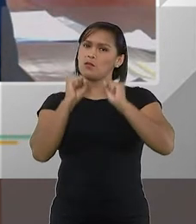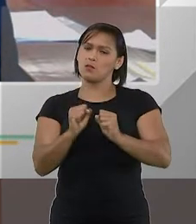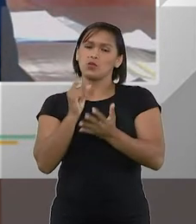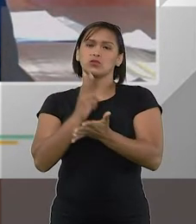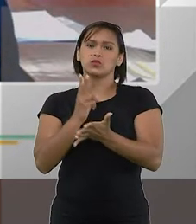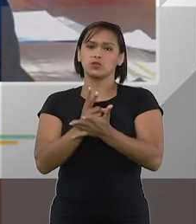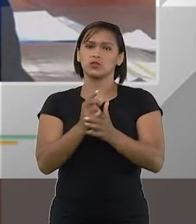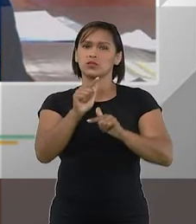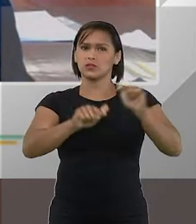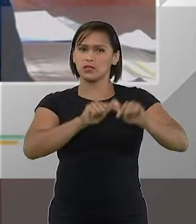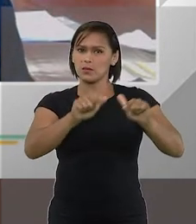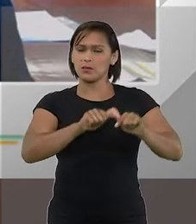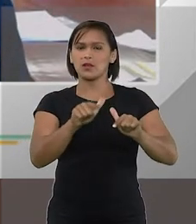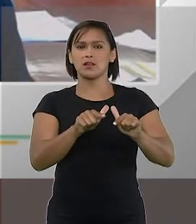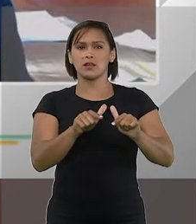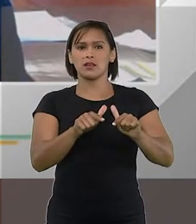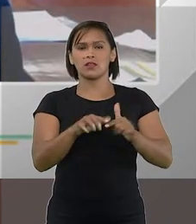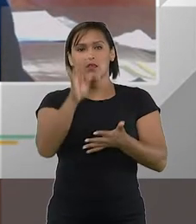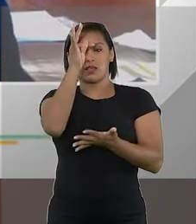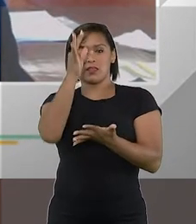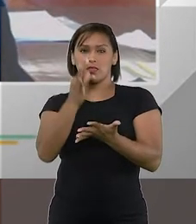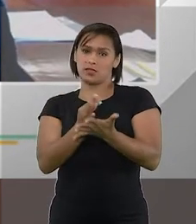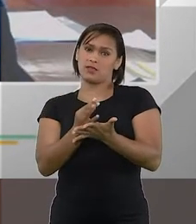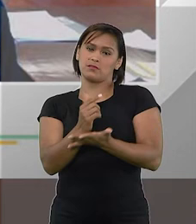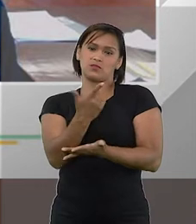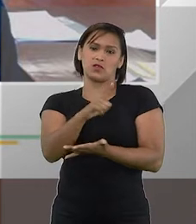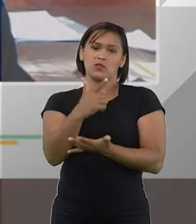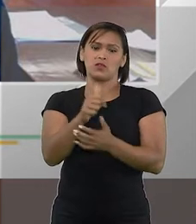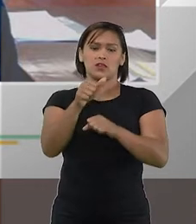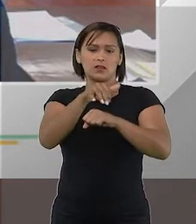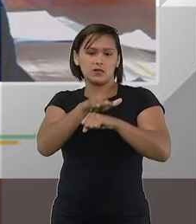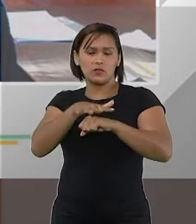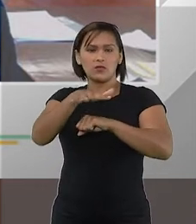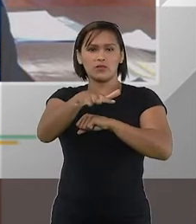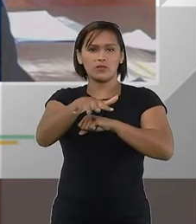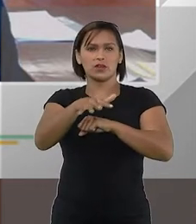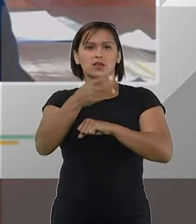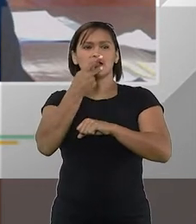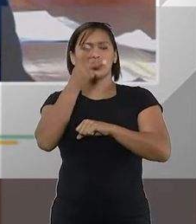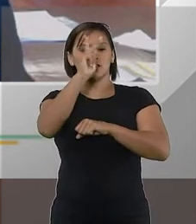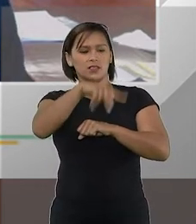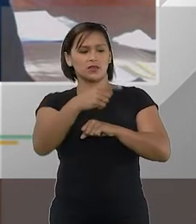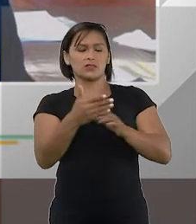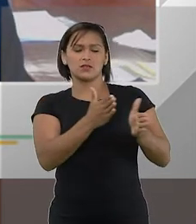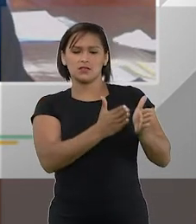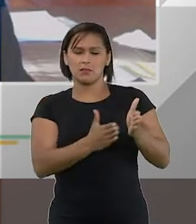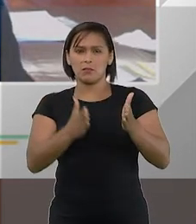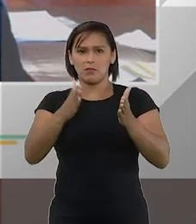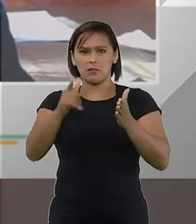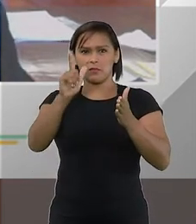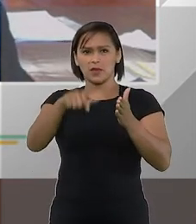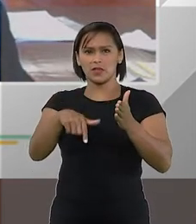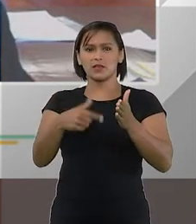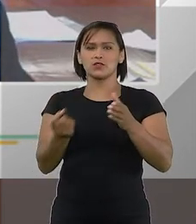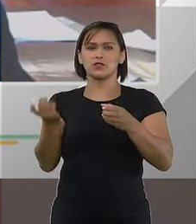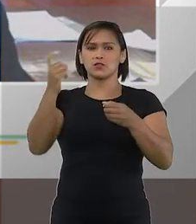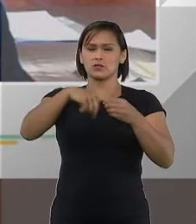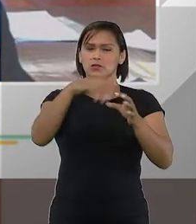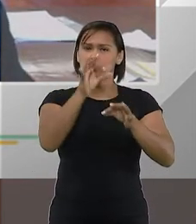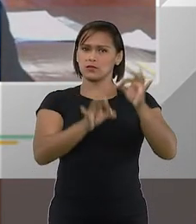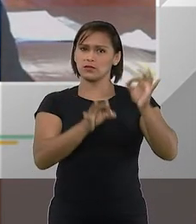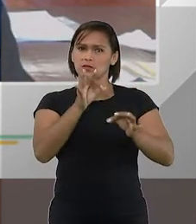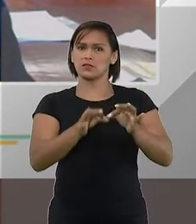pode continuar trabalhando e, em tese, não haveria publicidade desse pré-período de